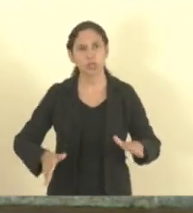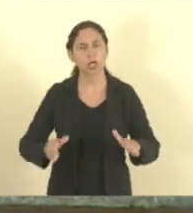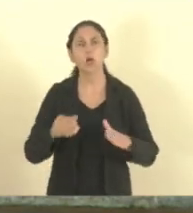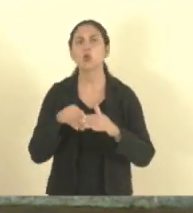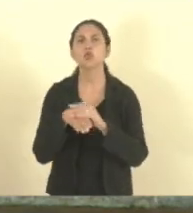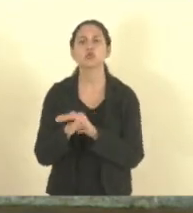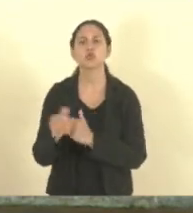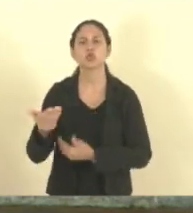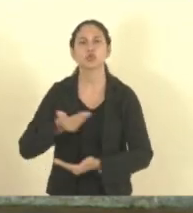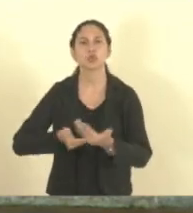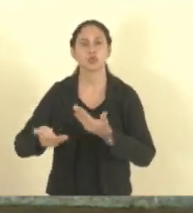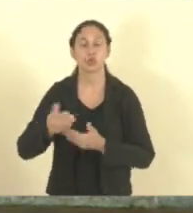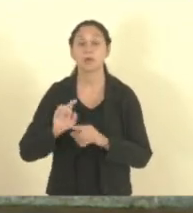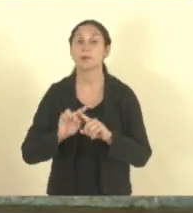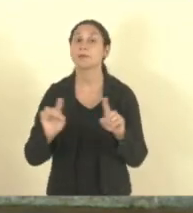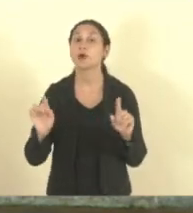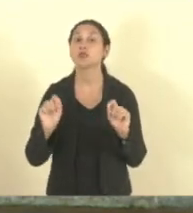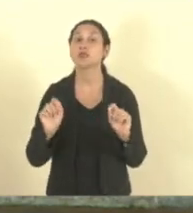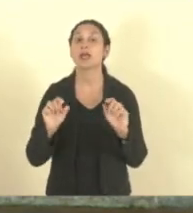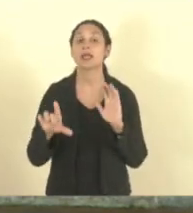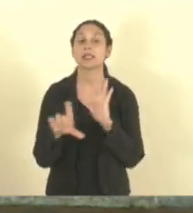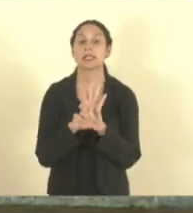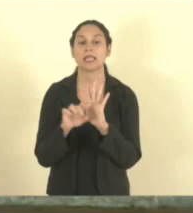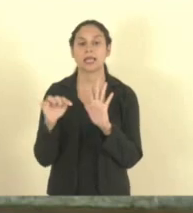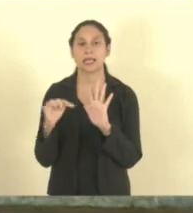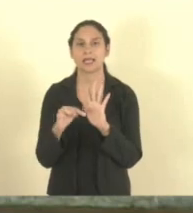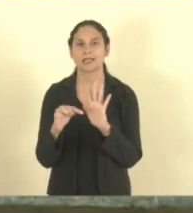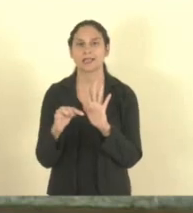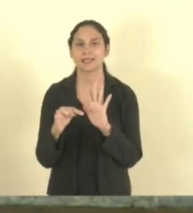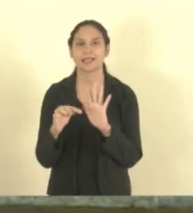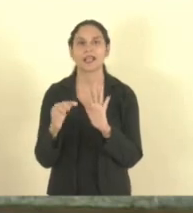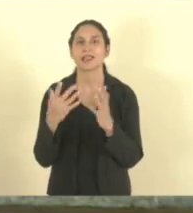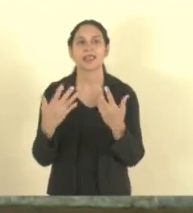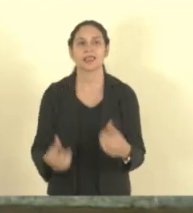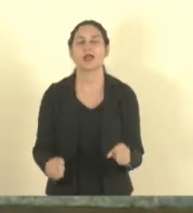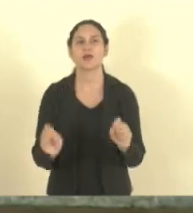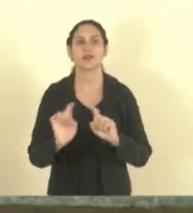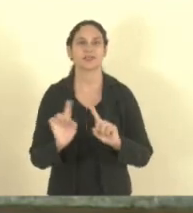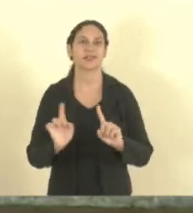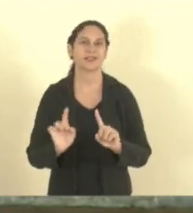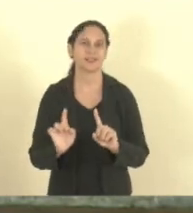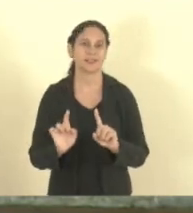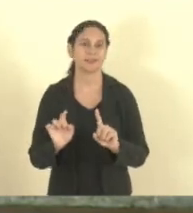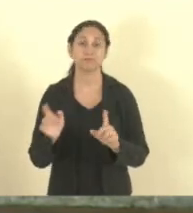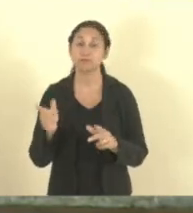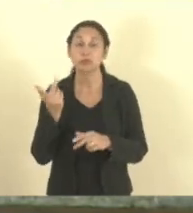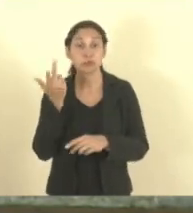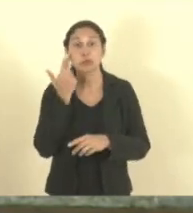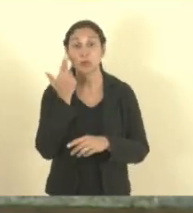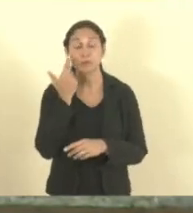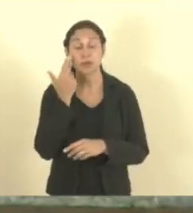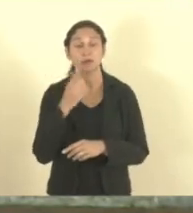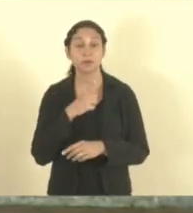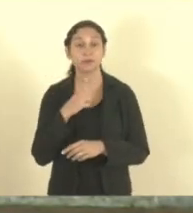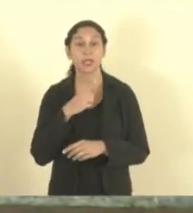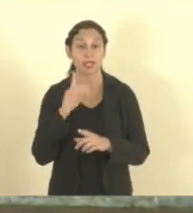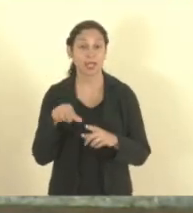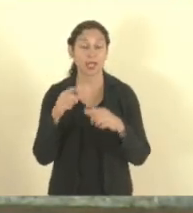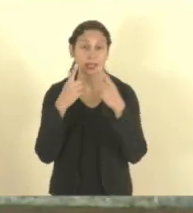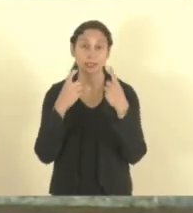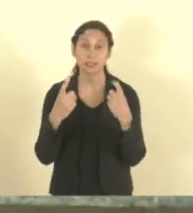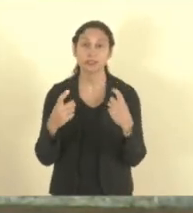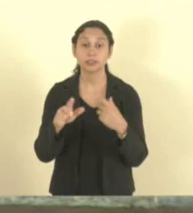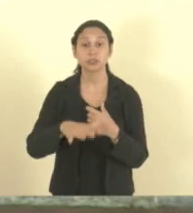os lados. E a lei poderia proibir que esse tipo de mercado, que é comum e interessante a todos,